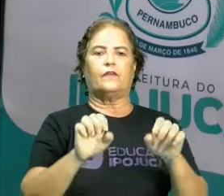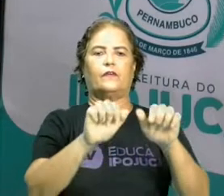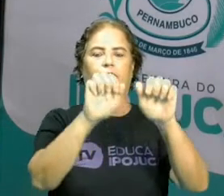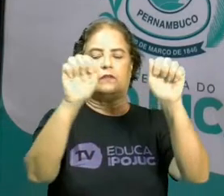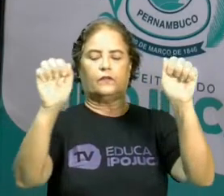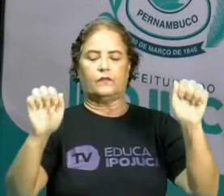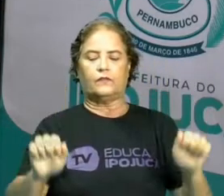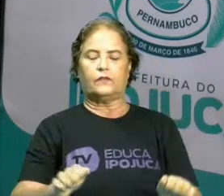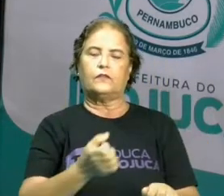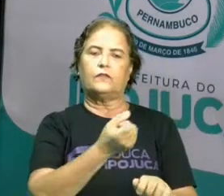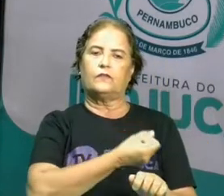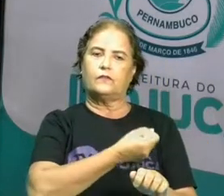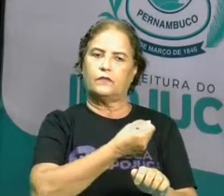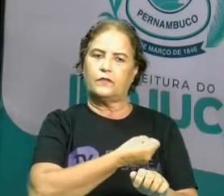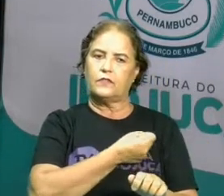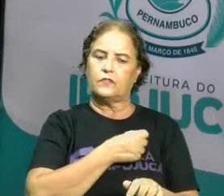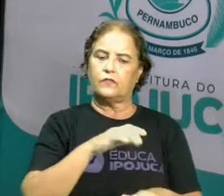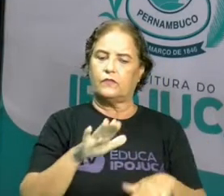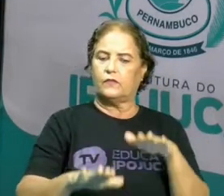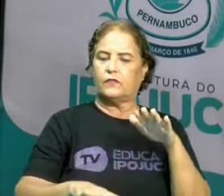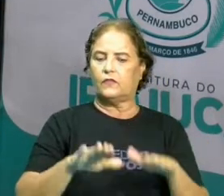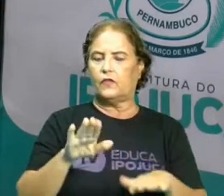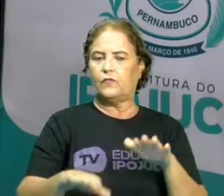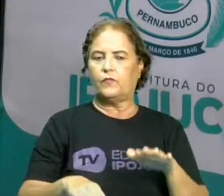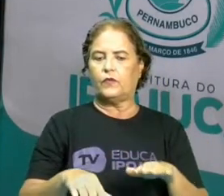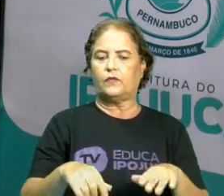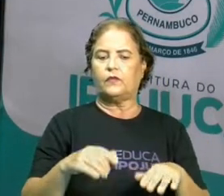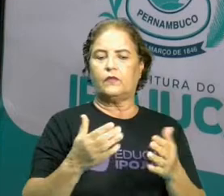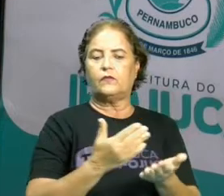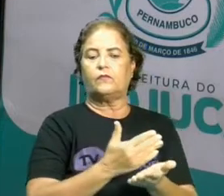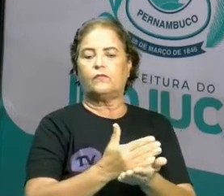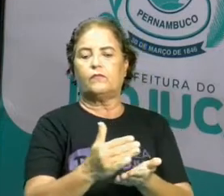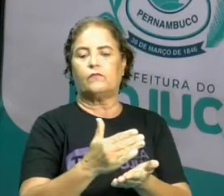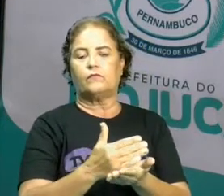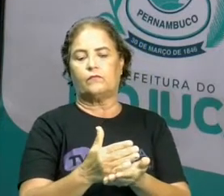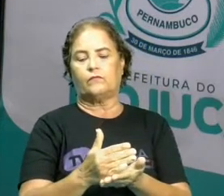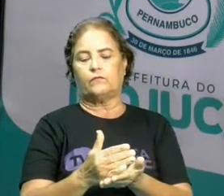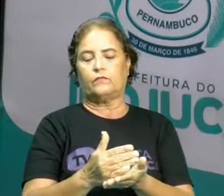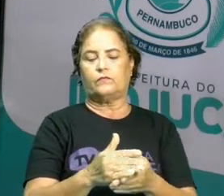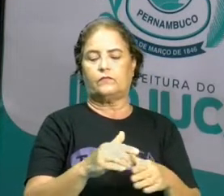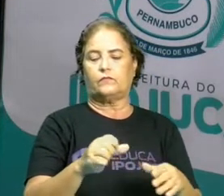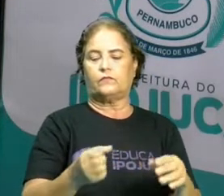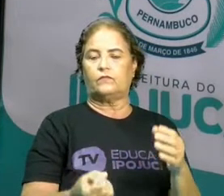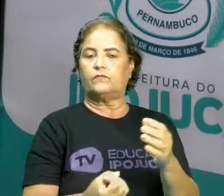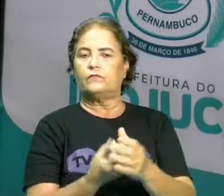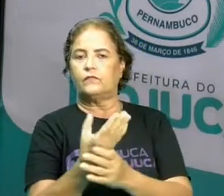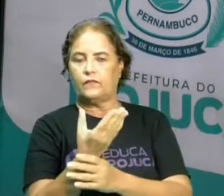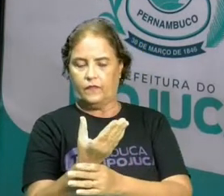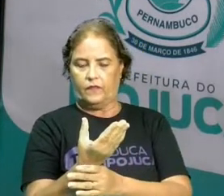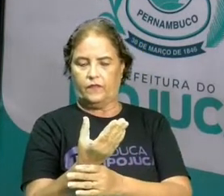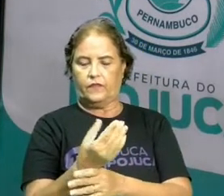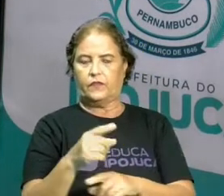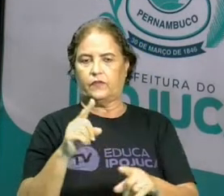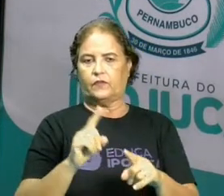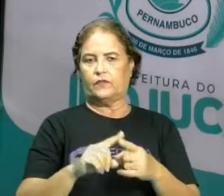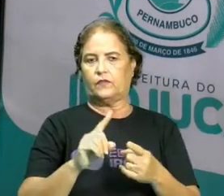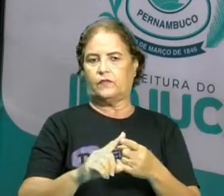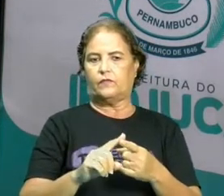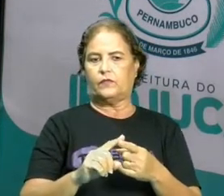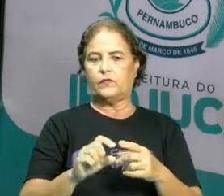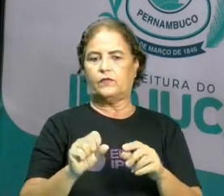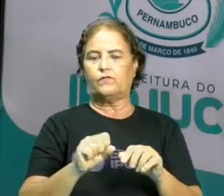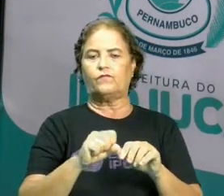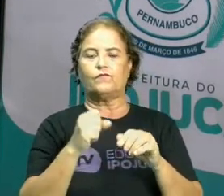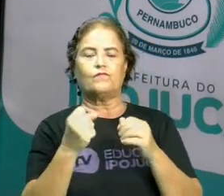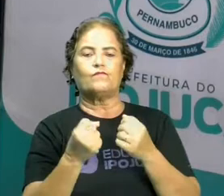vão depender de onde eles foram criados e qual a necessidade deles. Também vão variar os símbolos que vão